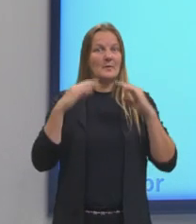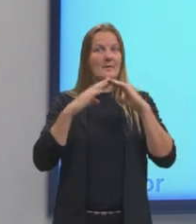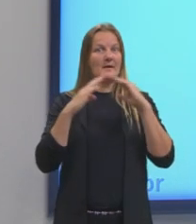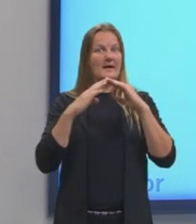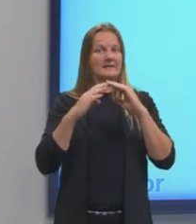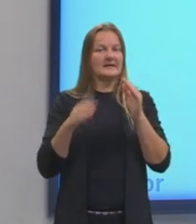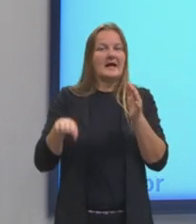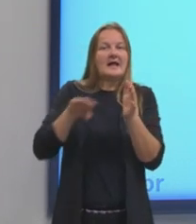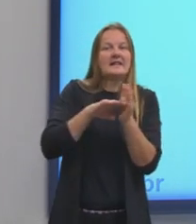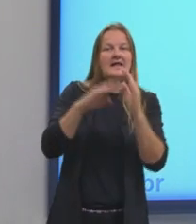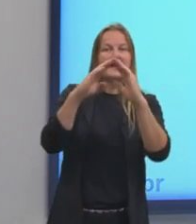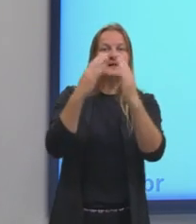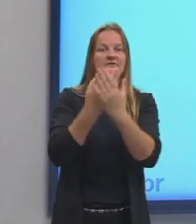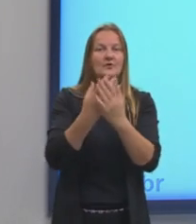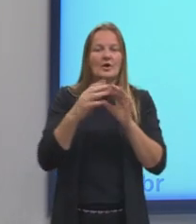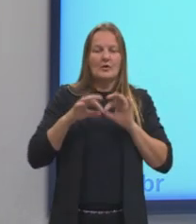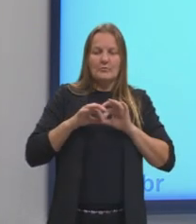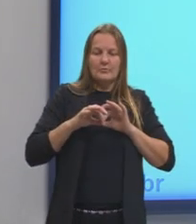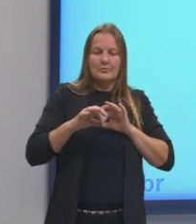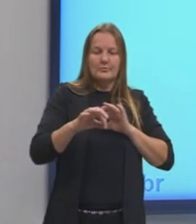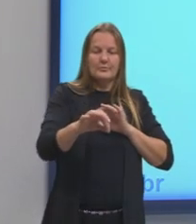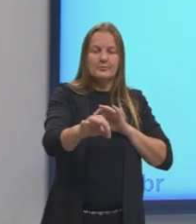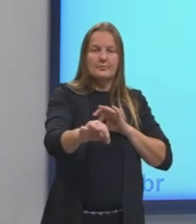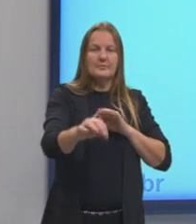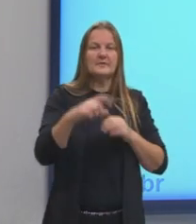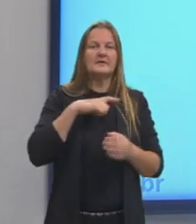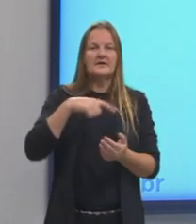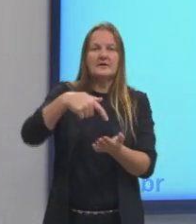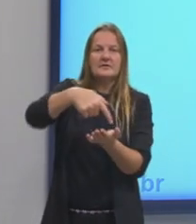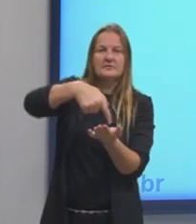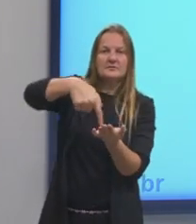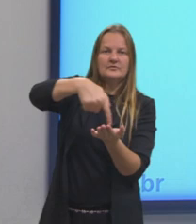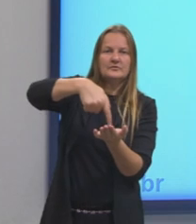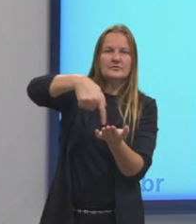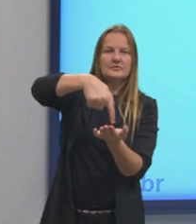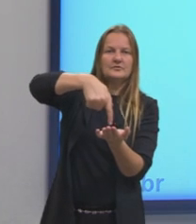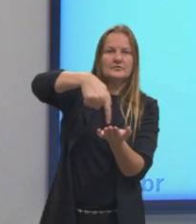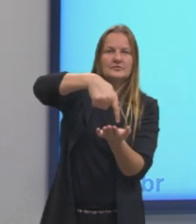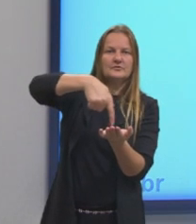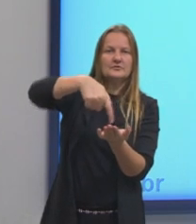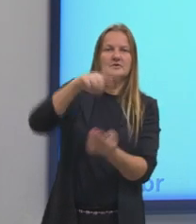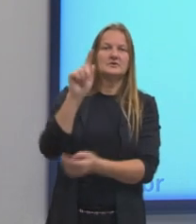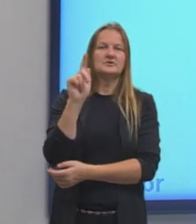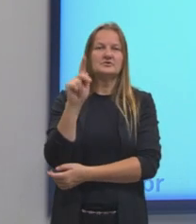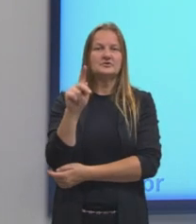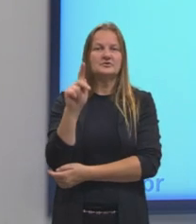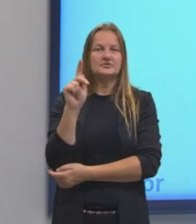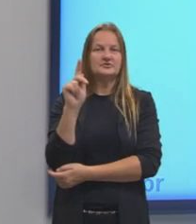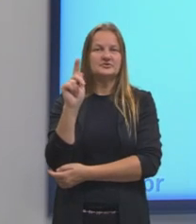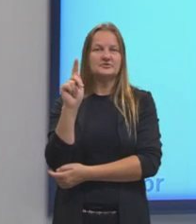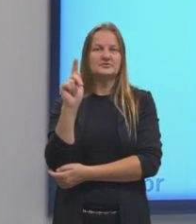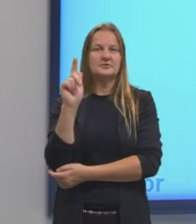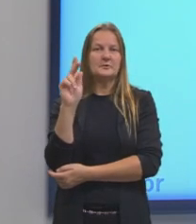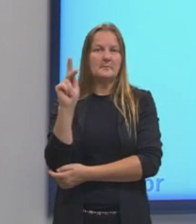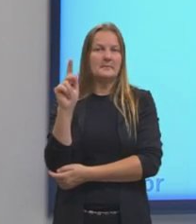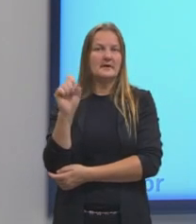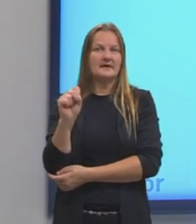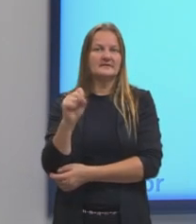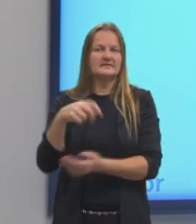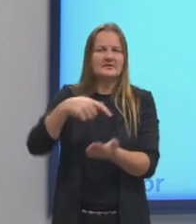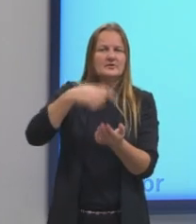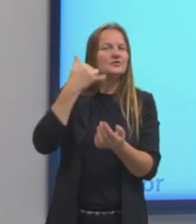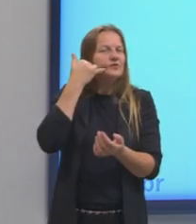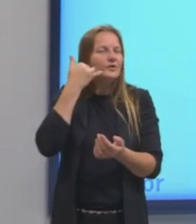né? Isso vocês podem usar um GPS, né? Coloquem lá no GPS do próprio celular, tá? A